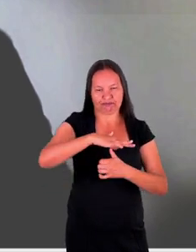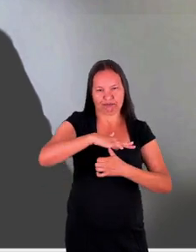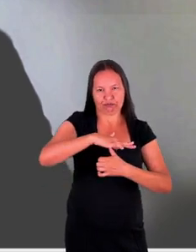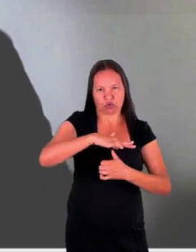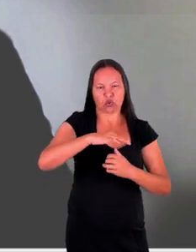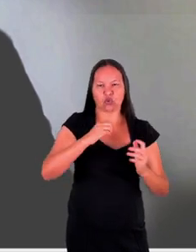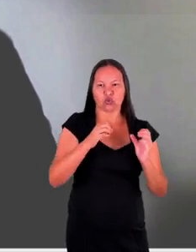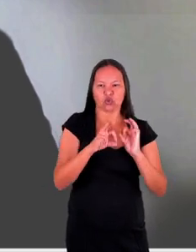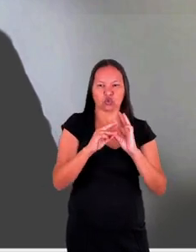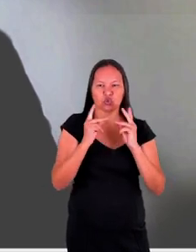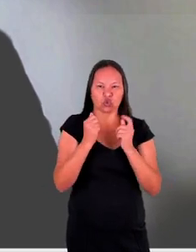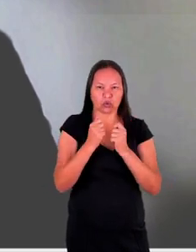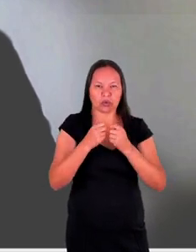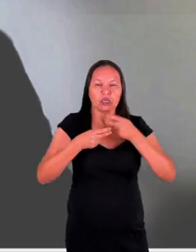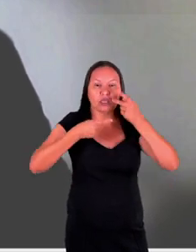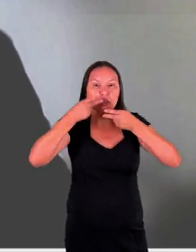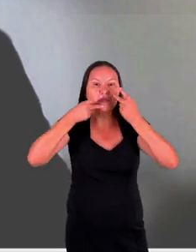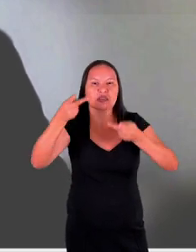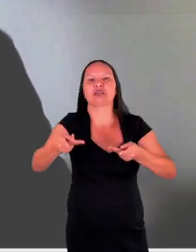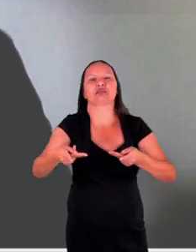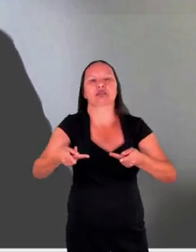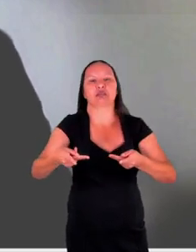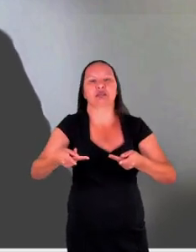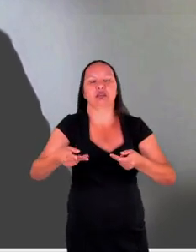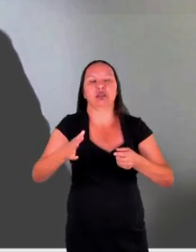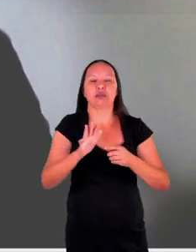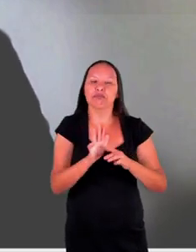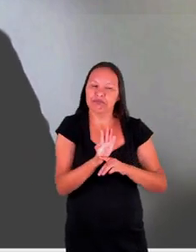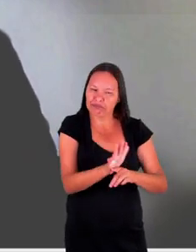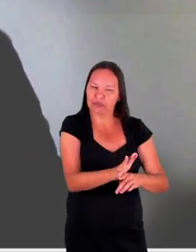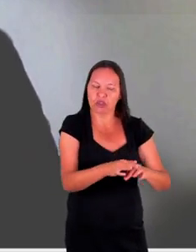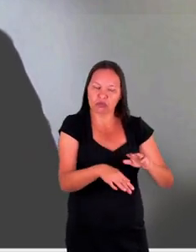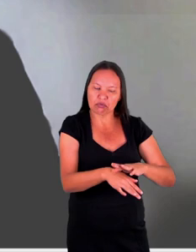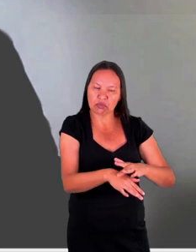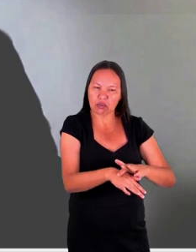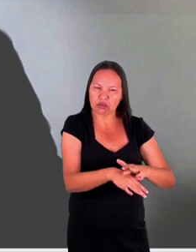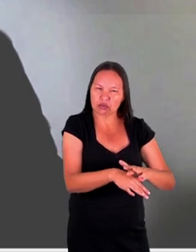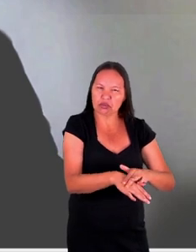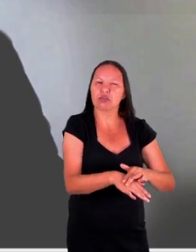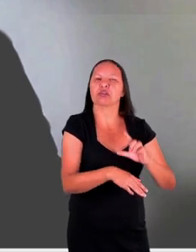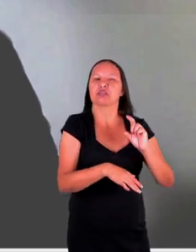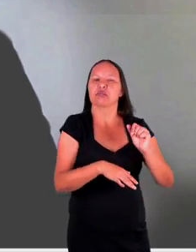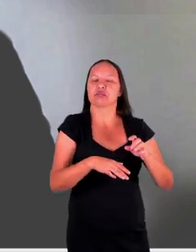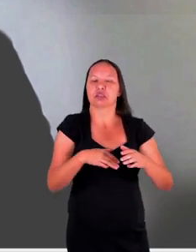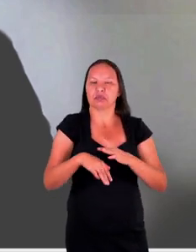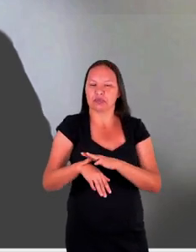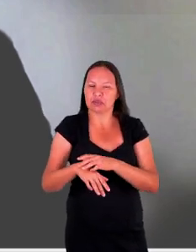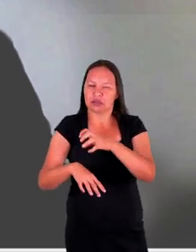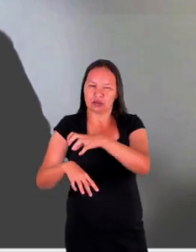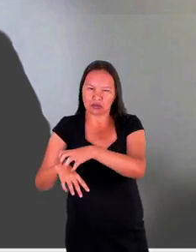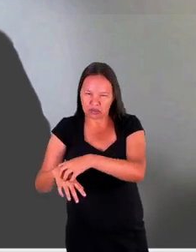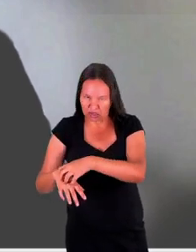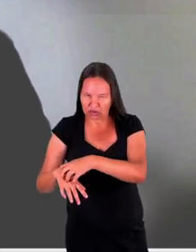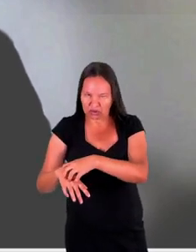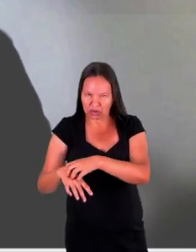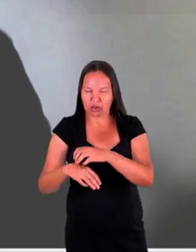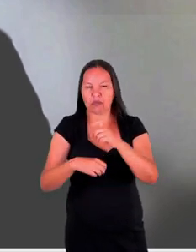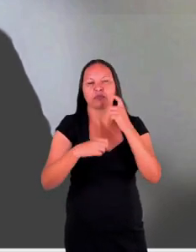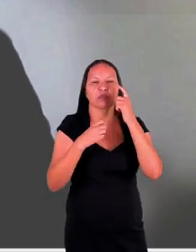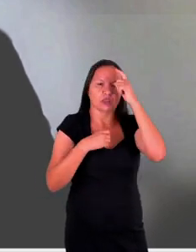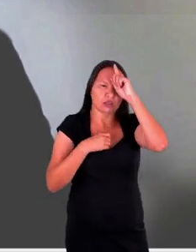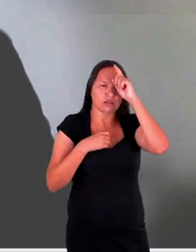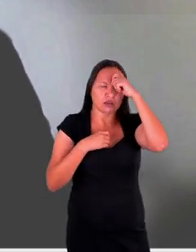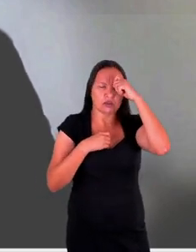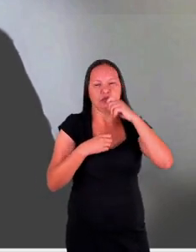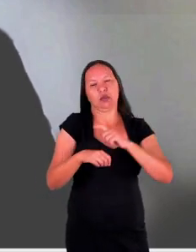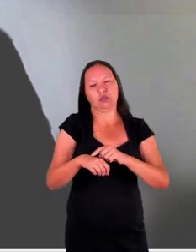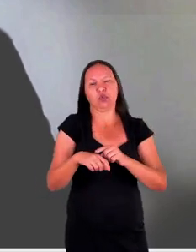sobretudo, que seja a exigência de atendimentos em plantão, criação de centros e núcleos e, mais do